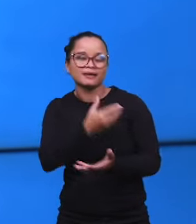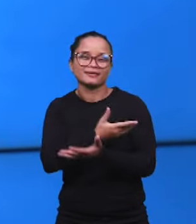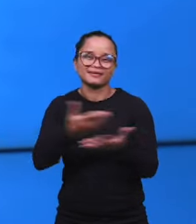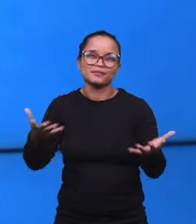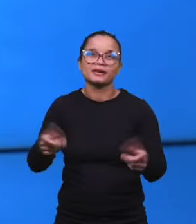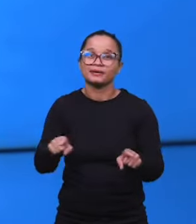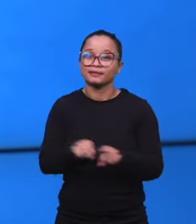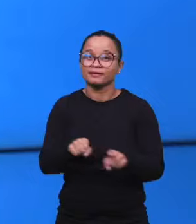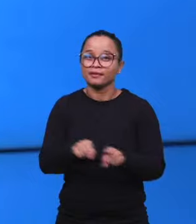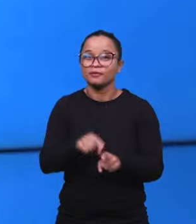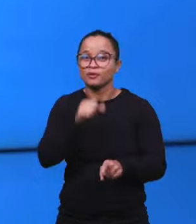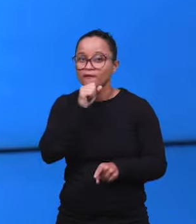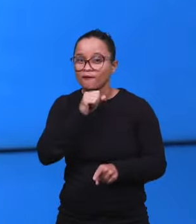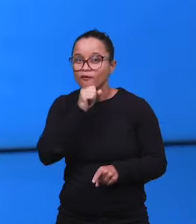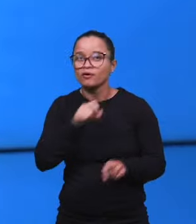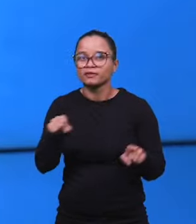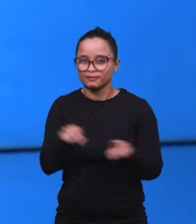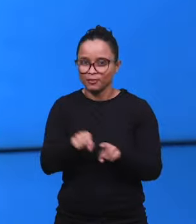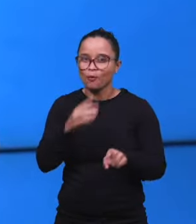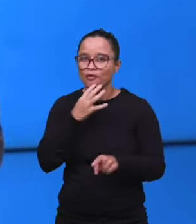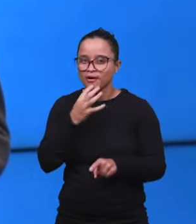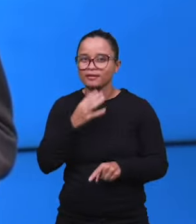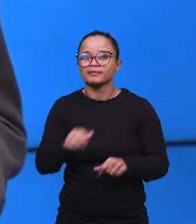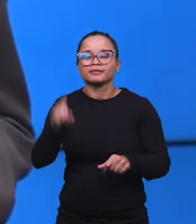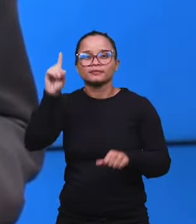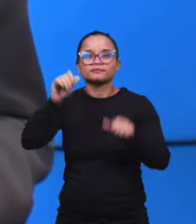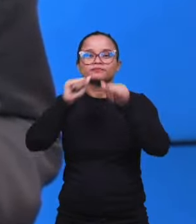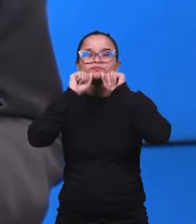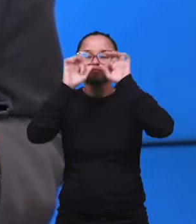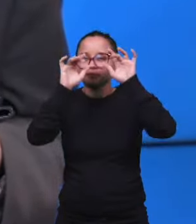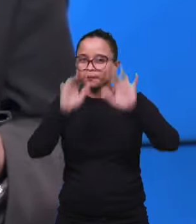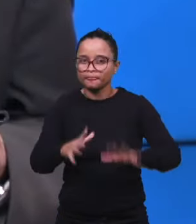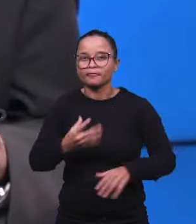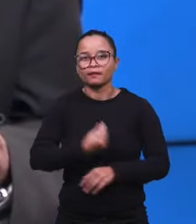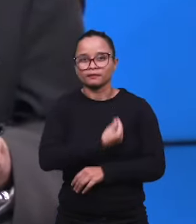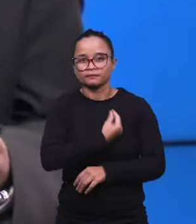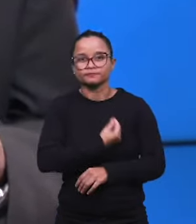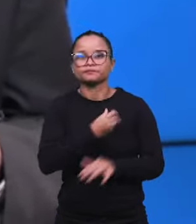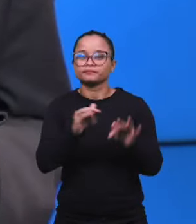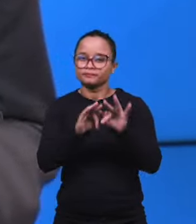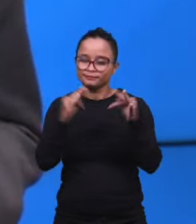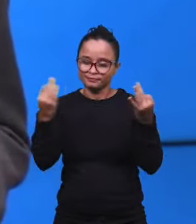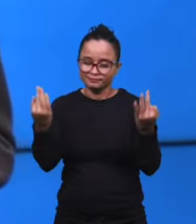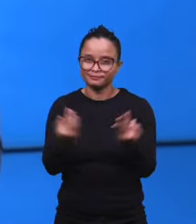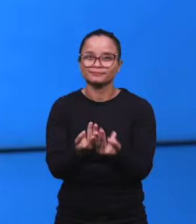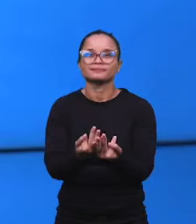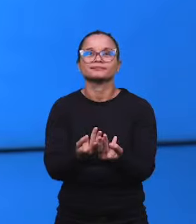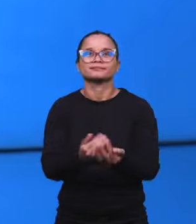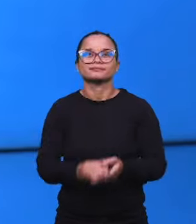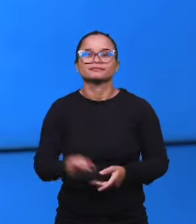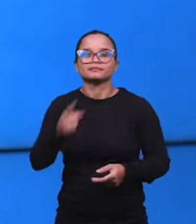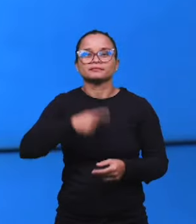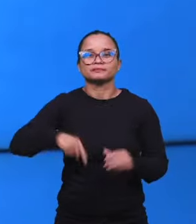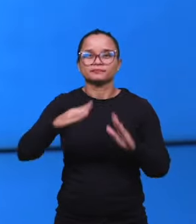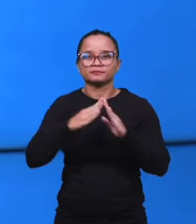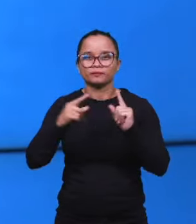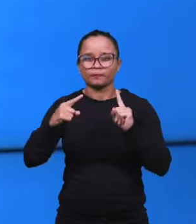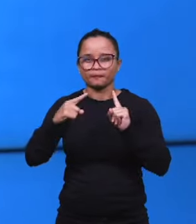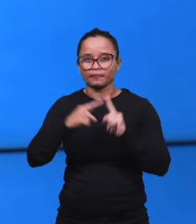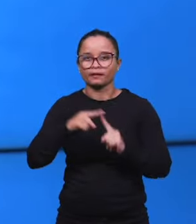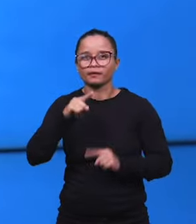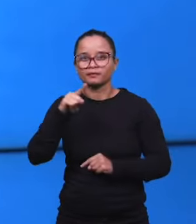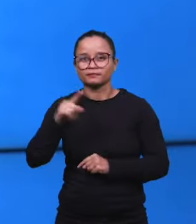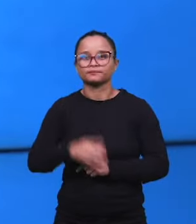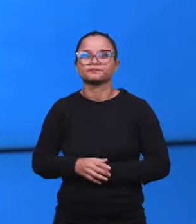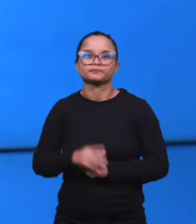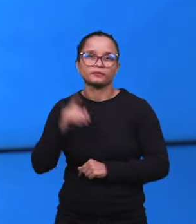seu papai e também seu vovô. Eu conheço muito bem o seu vovô. Que Deus dê uma bênção muito grande à sua vida, ao seu lar, à sua família e também à nossa